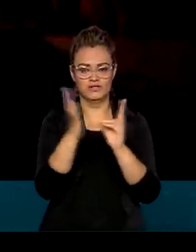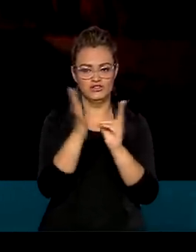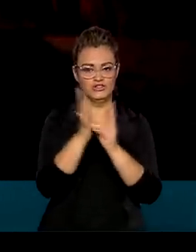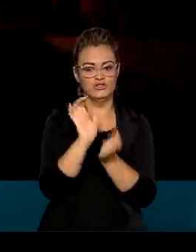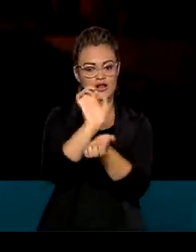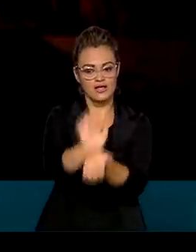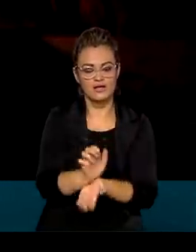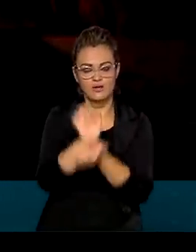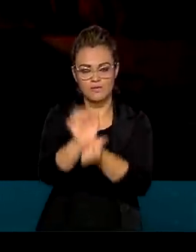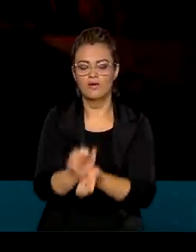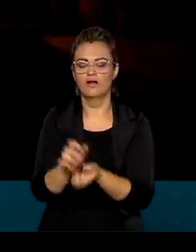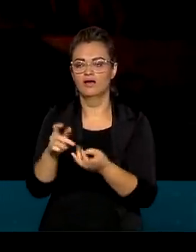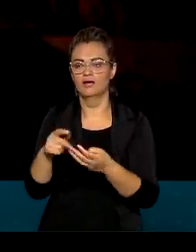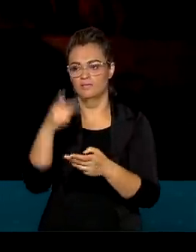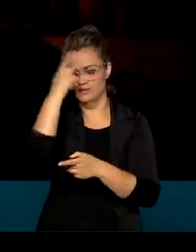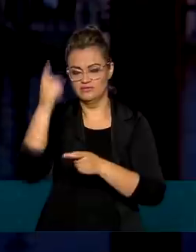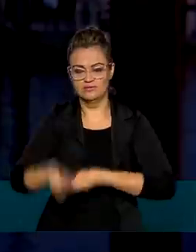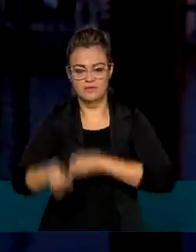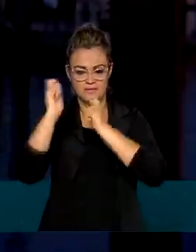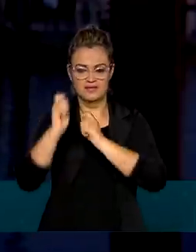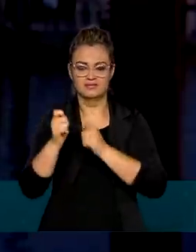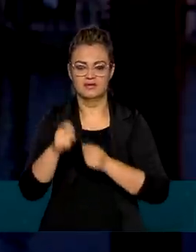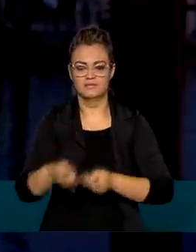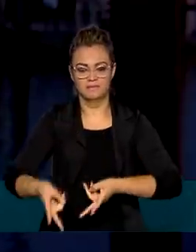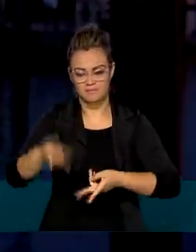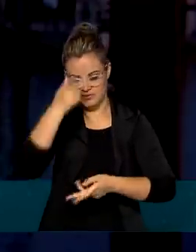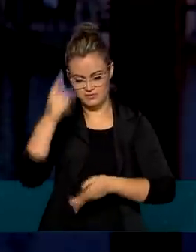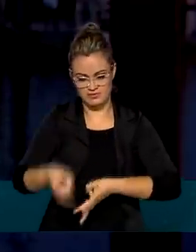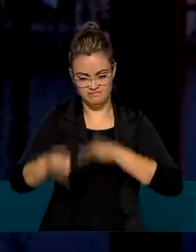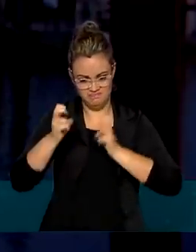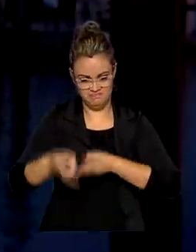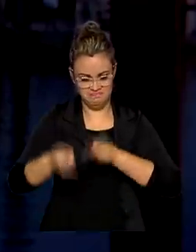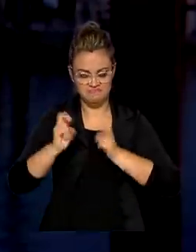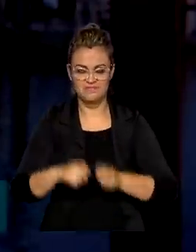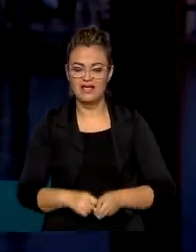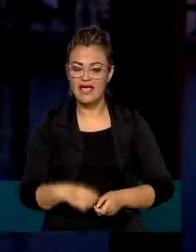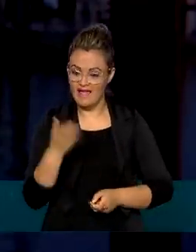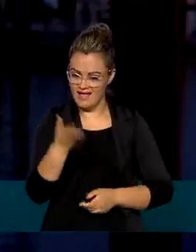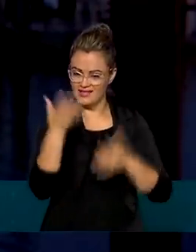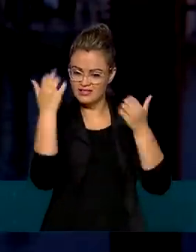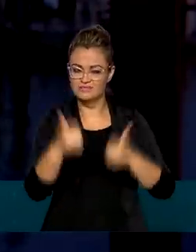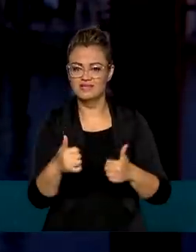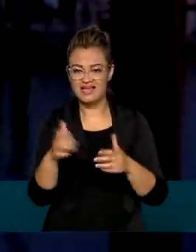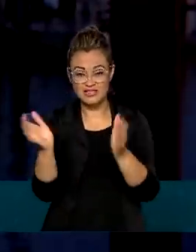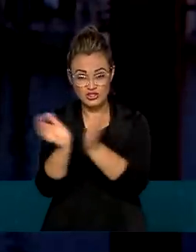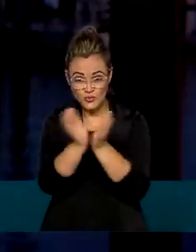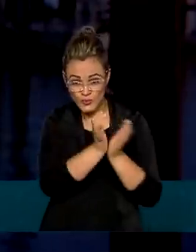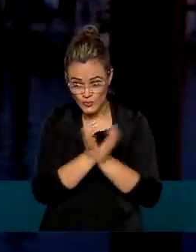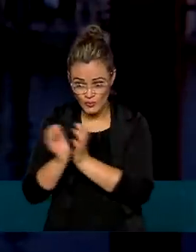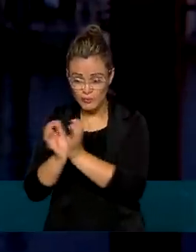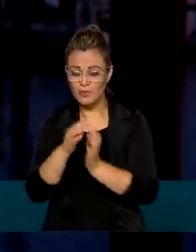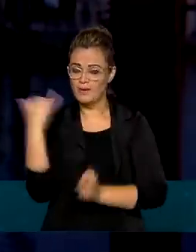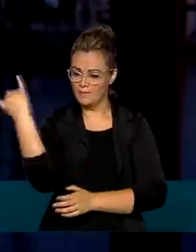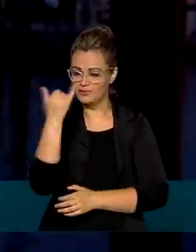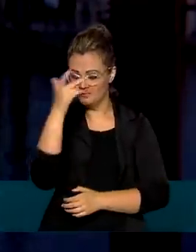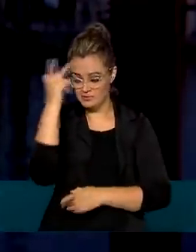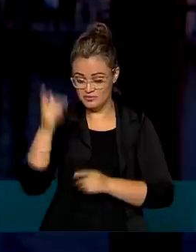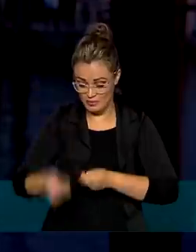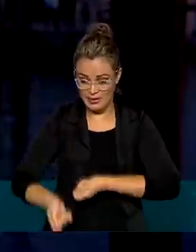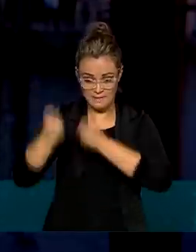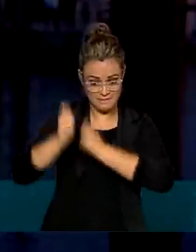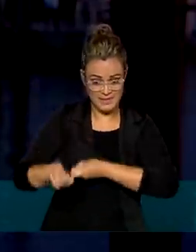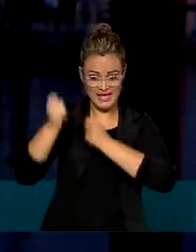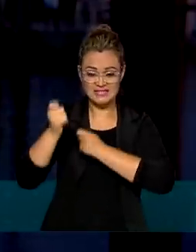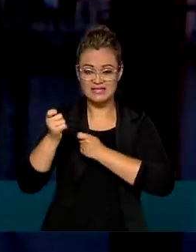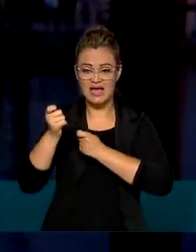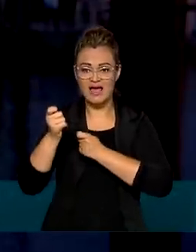extrativistas e pescadores artesanais. Ela é uma classe importante pelo Brasil. O Brasil, o pescador, ele coloca